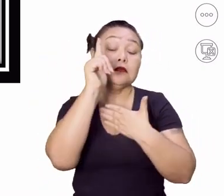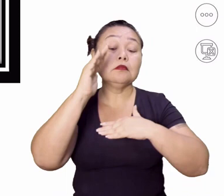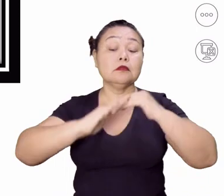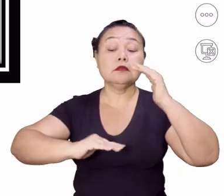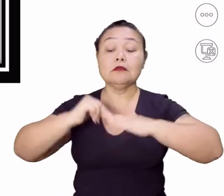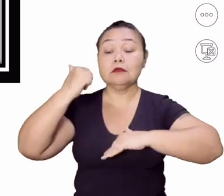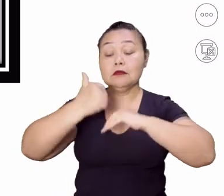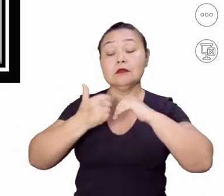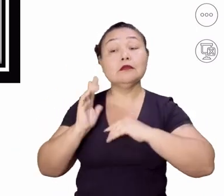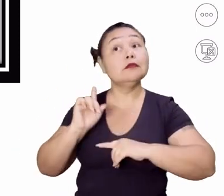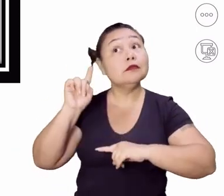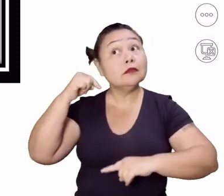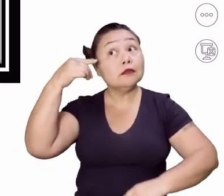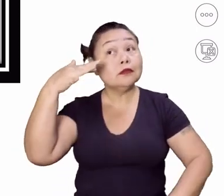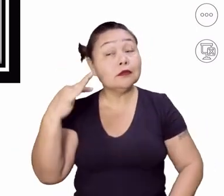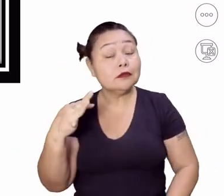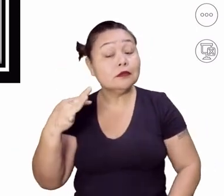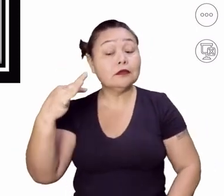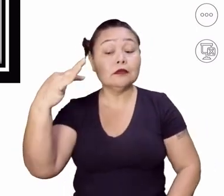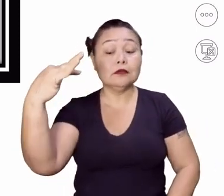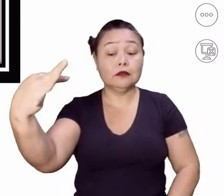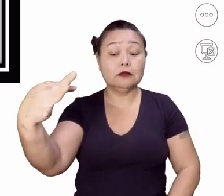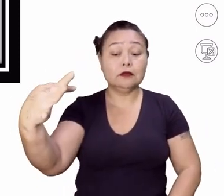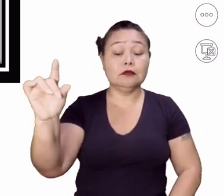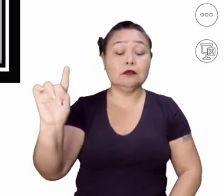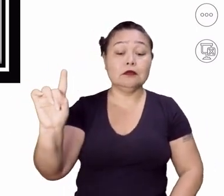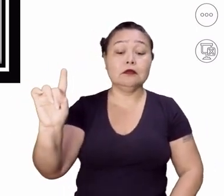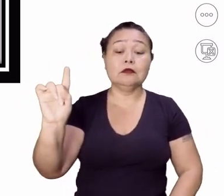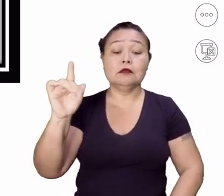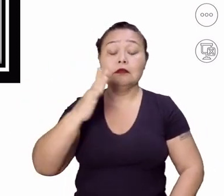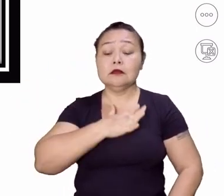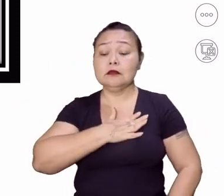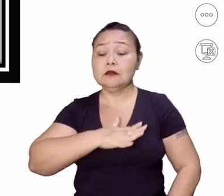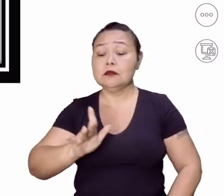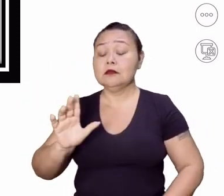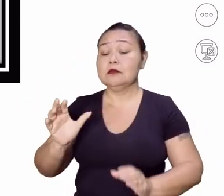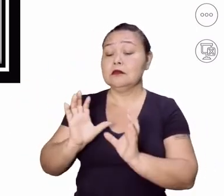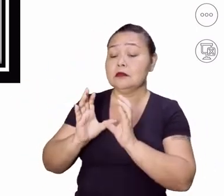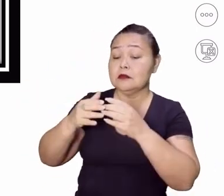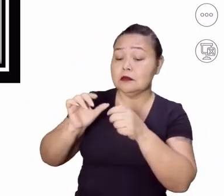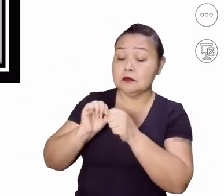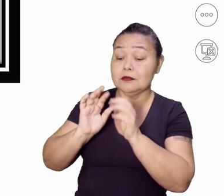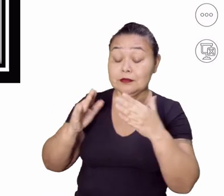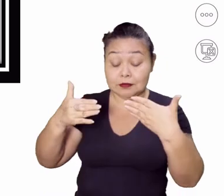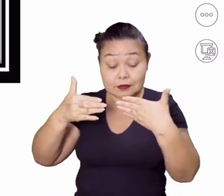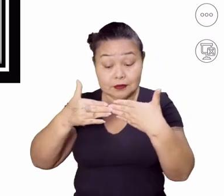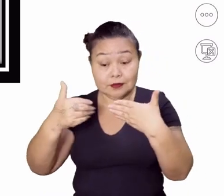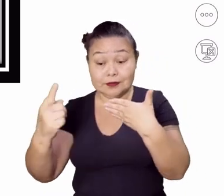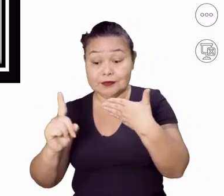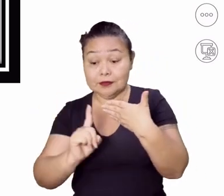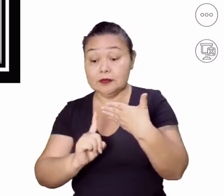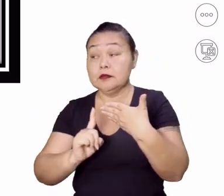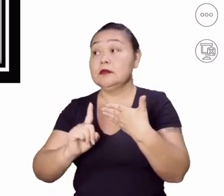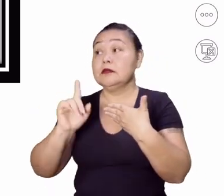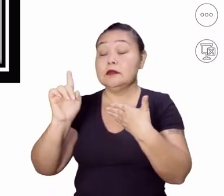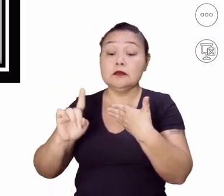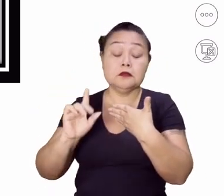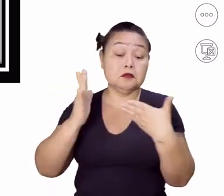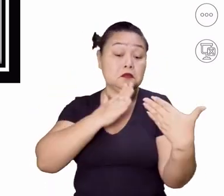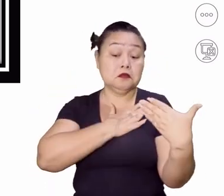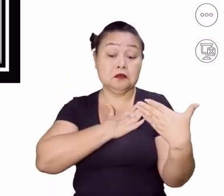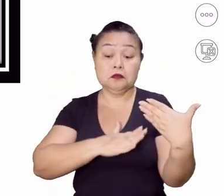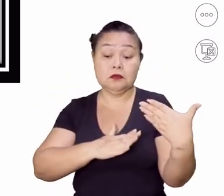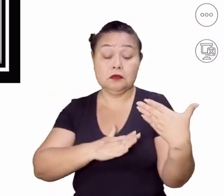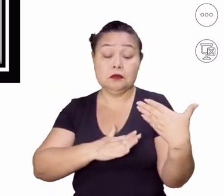profissional ela vai ter lá no futuro. Então, essa pessoa que não gosta de fazer trabalho com ninguém, que é muito fechada, não